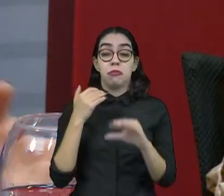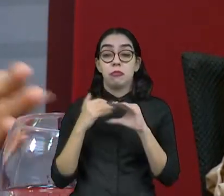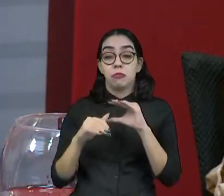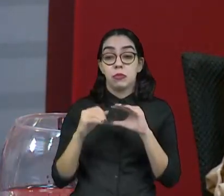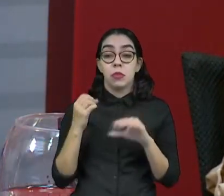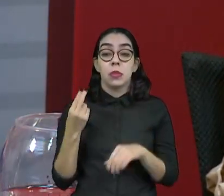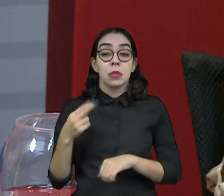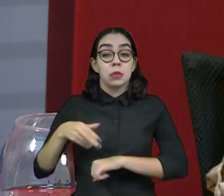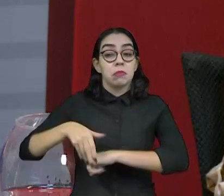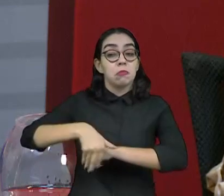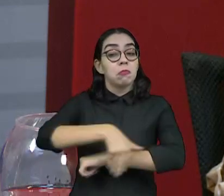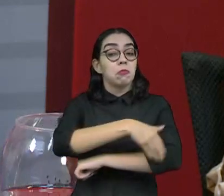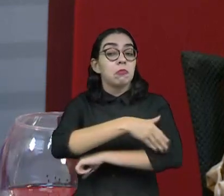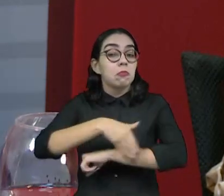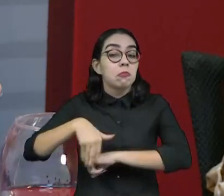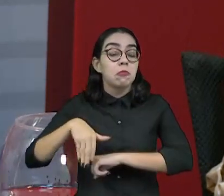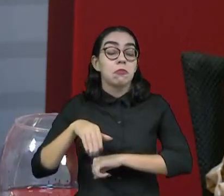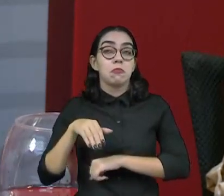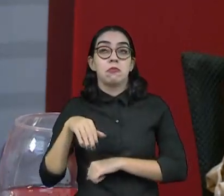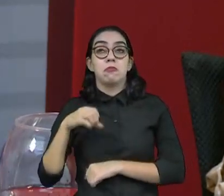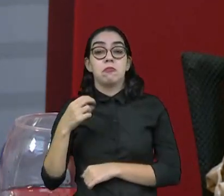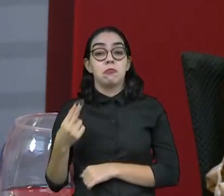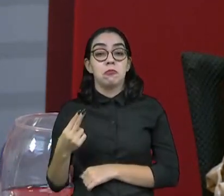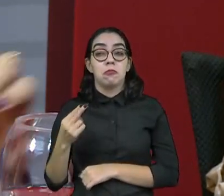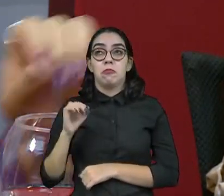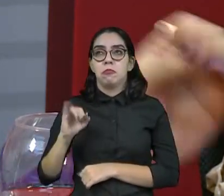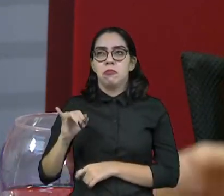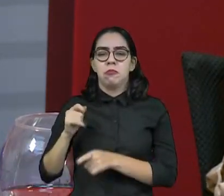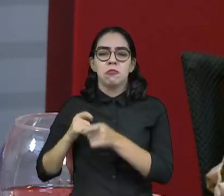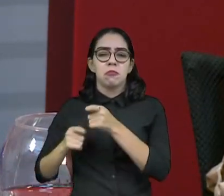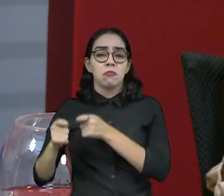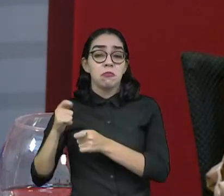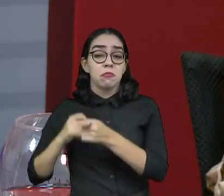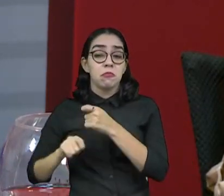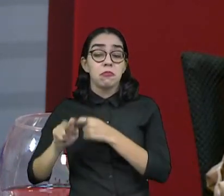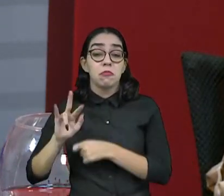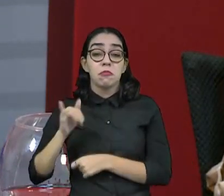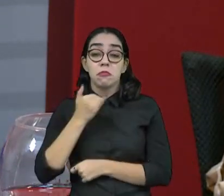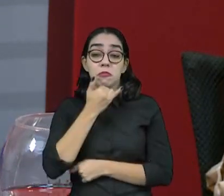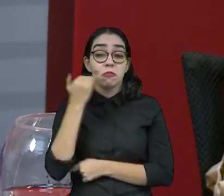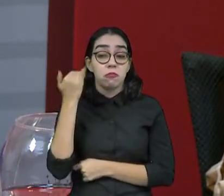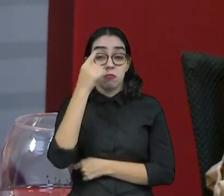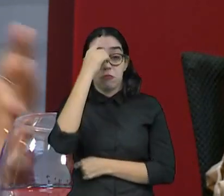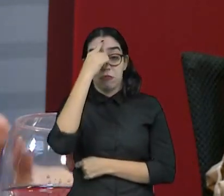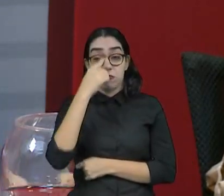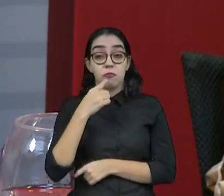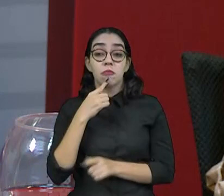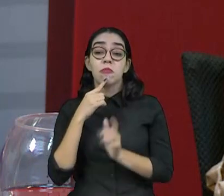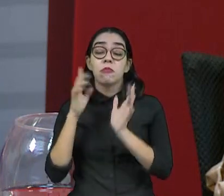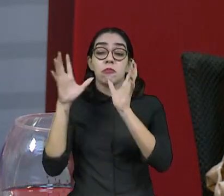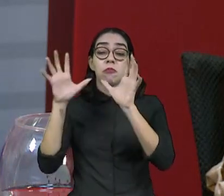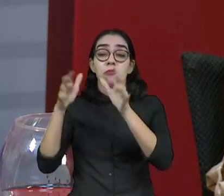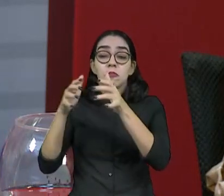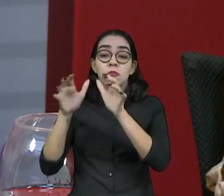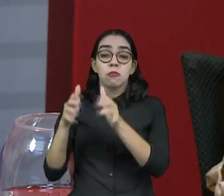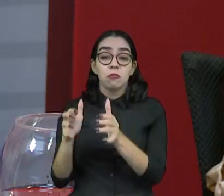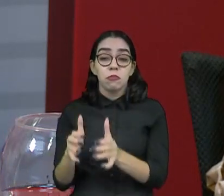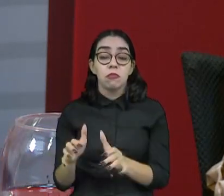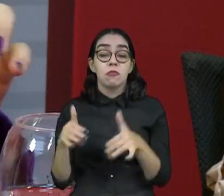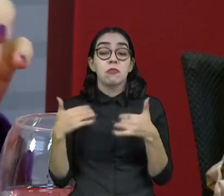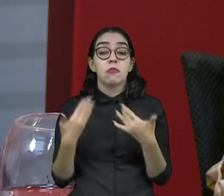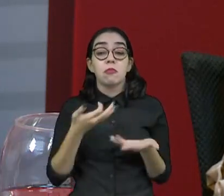na rua. Se for pesquisa de mercado, você vai ser excluído em determinados nichos. Se for pesquisa de opinião, etc.